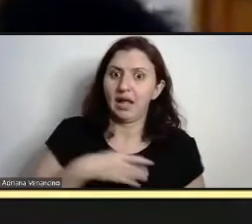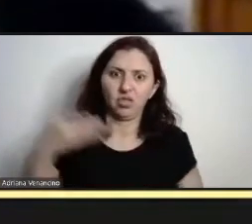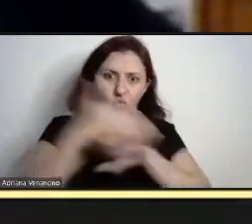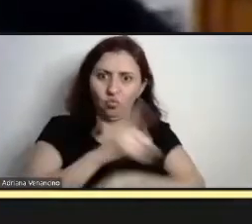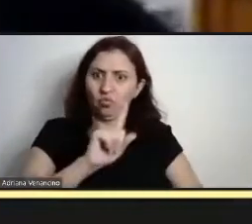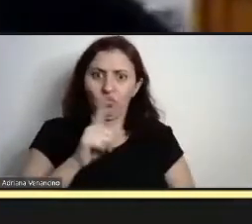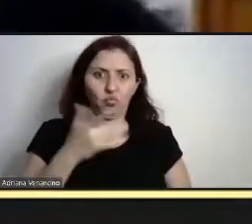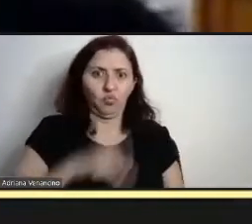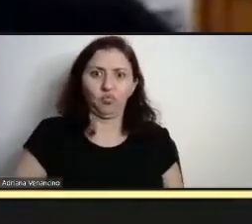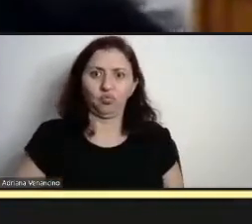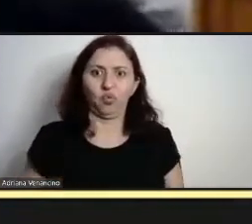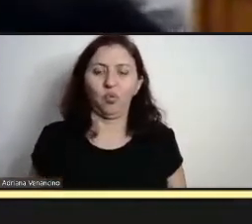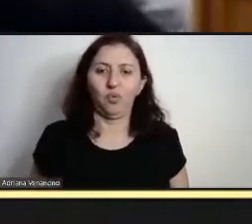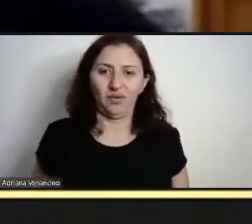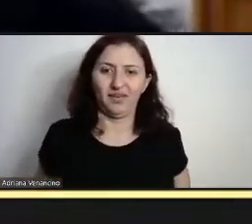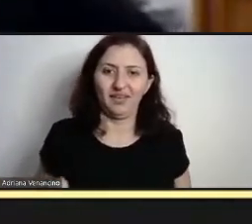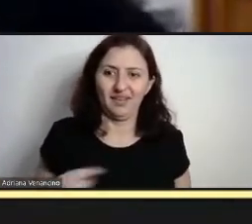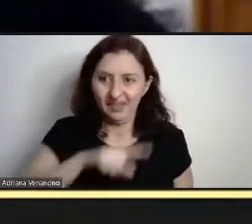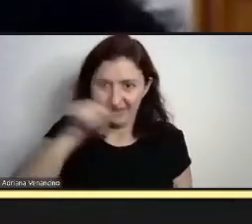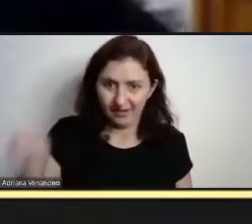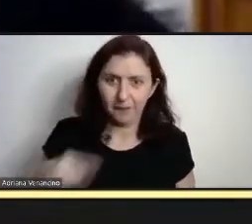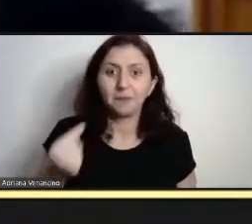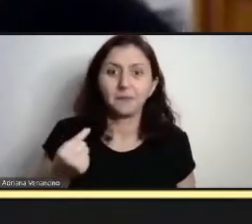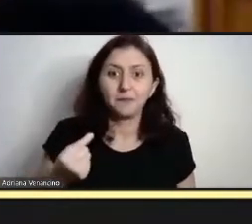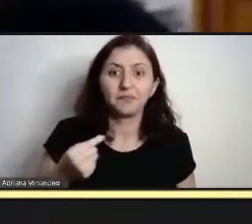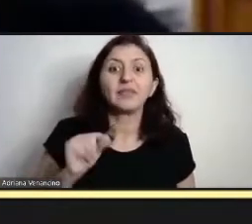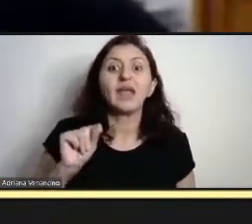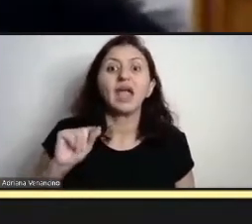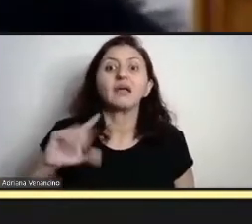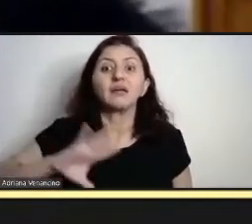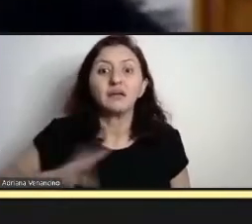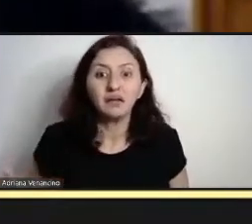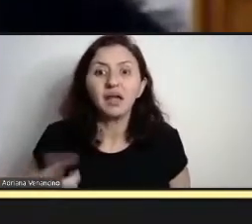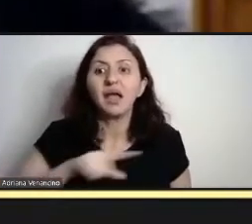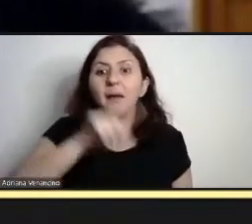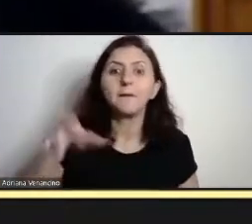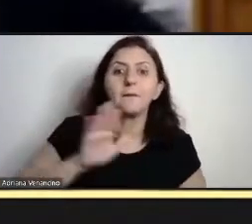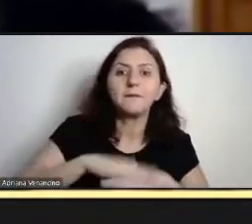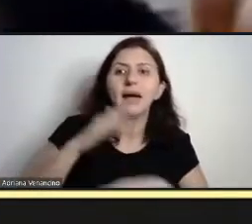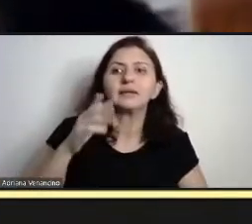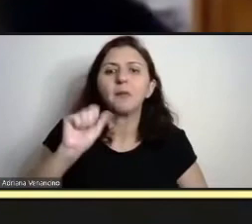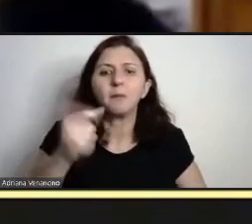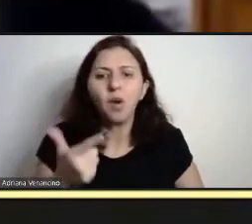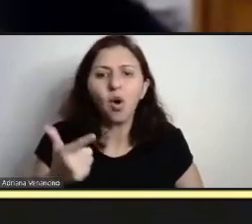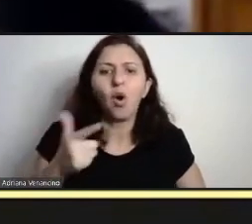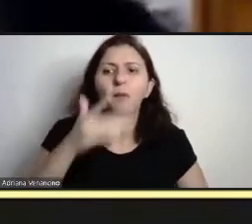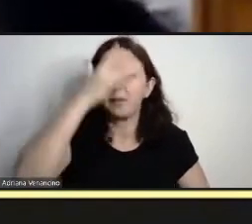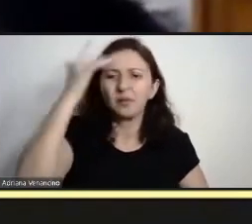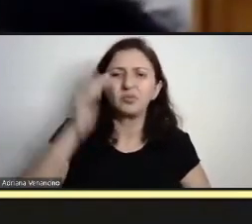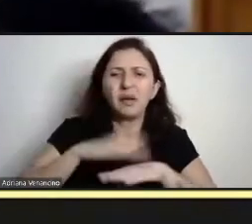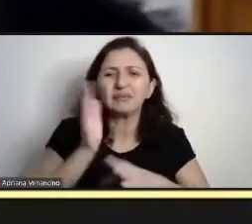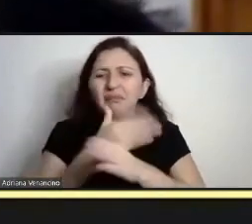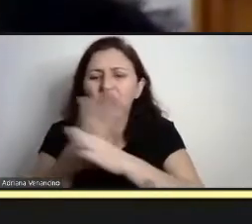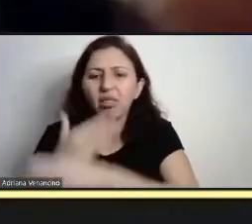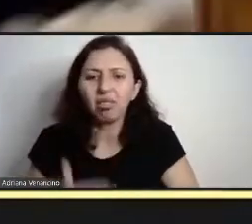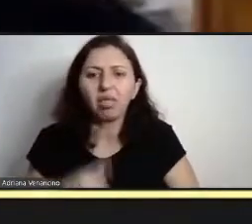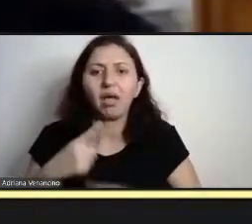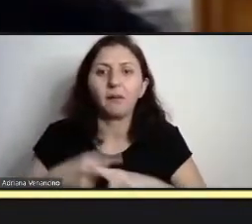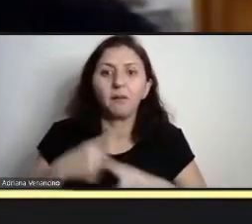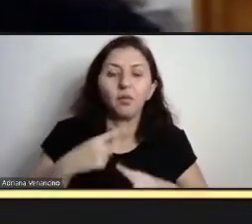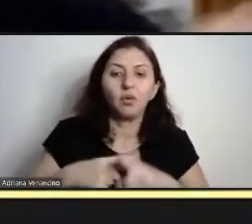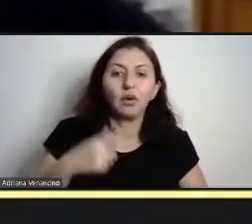cuidado. Aí, quem é que se expõe? Se expõe as pessoas mais pobres, se expõe as pessoas mais vulneráveis, que são forçadas a abrir o